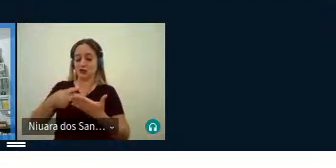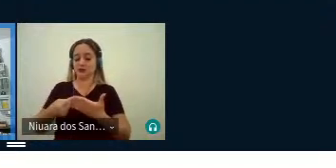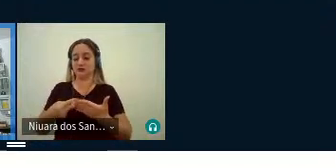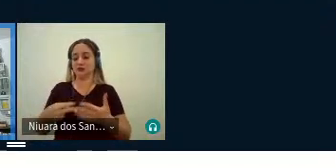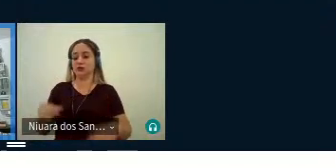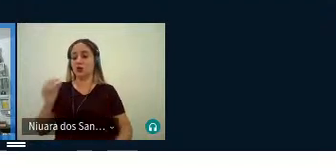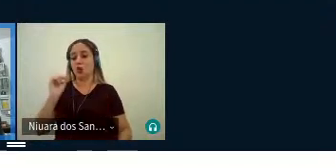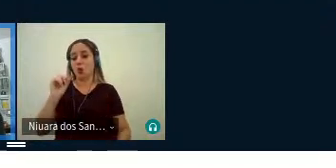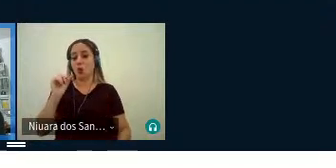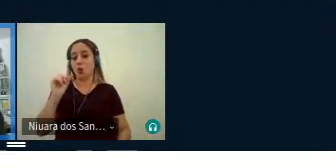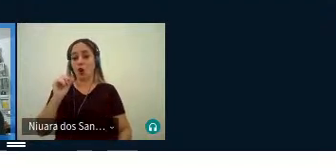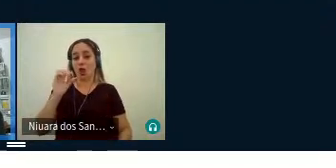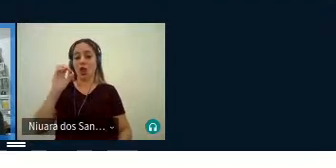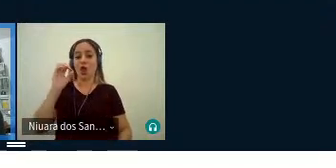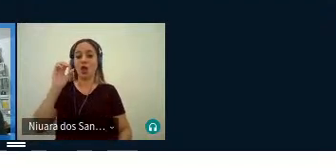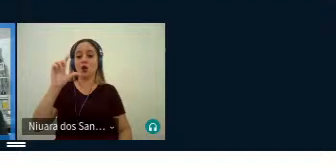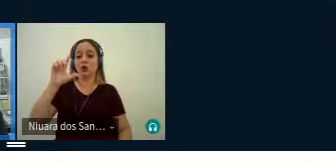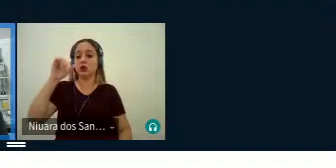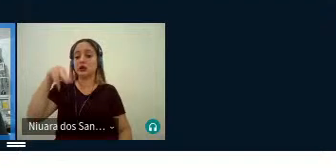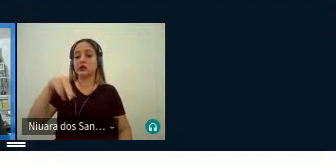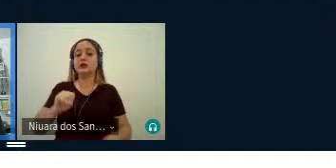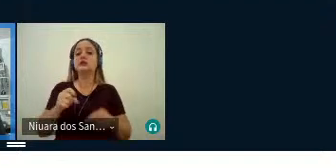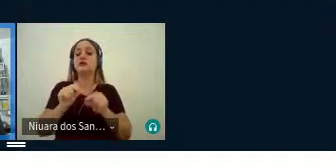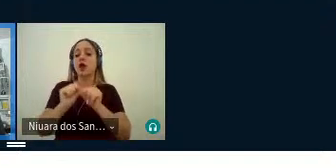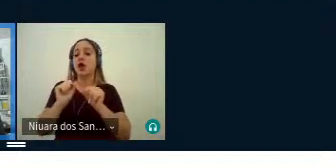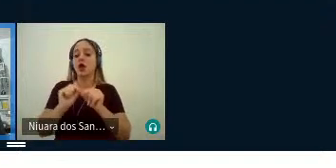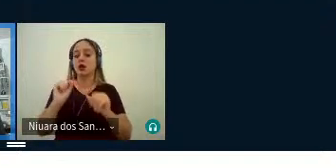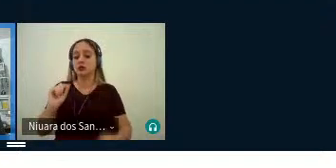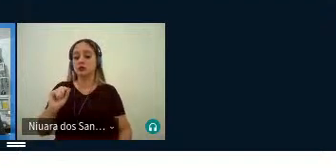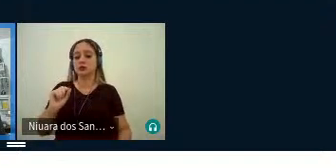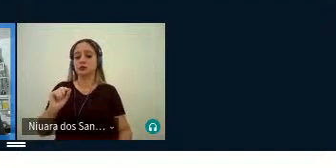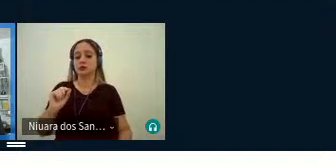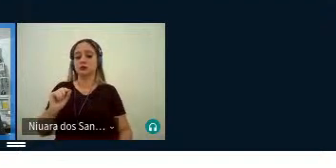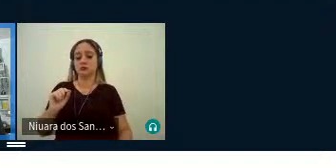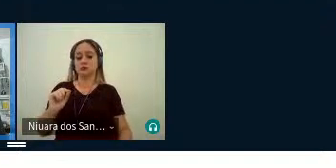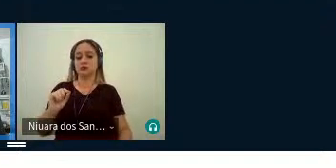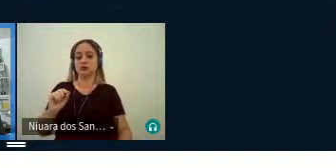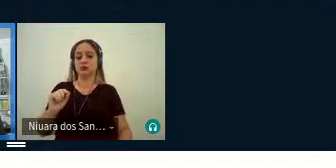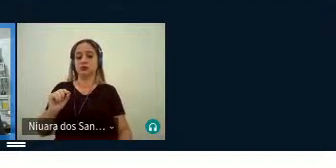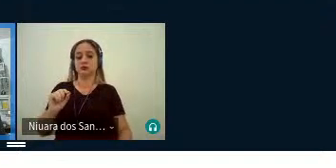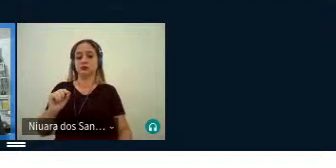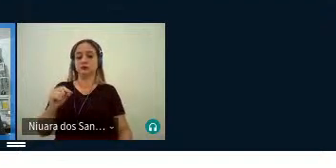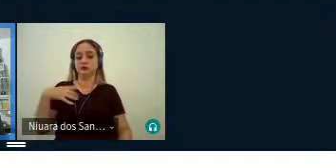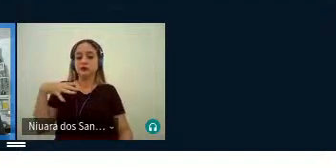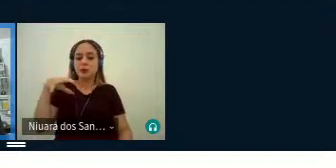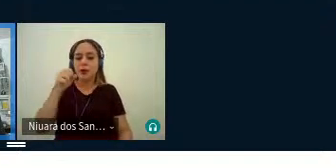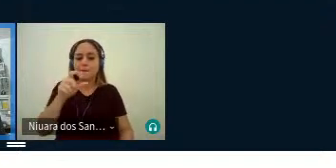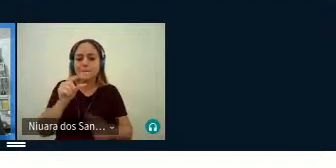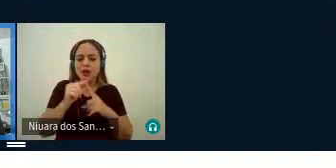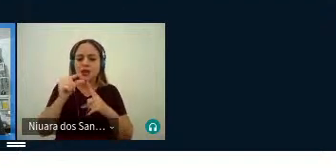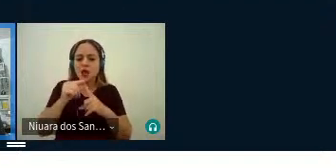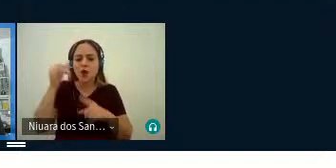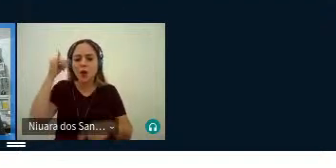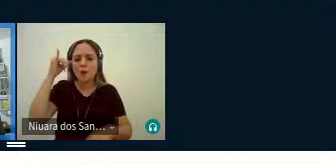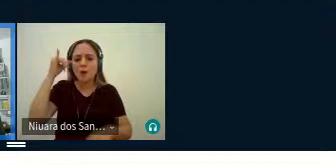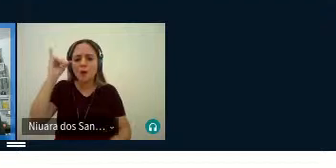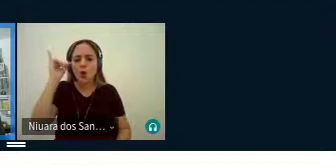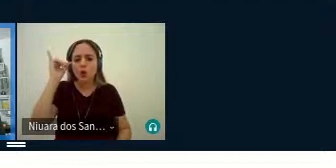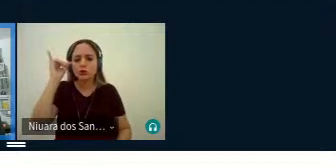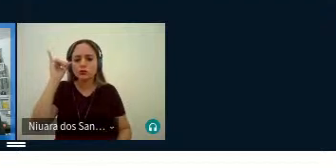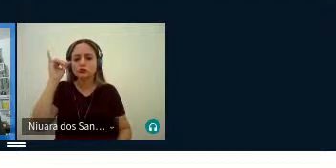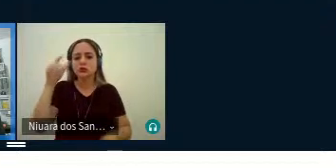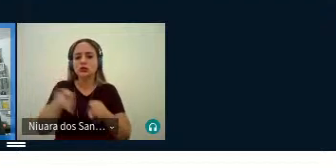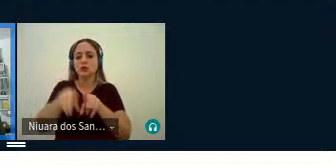o que o Osman Lins faz aqui nesse trecho, né, que está aí, ele pega a palavra boa e anjos, né,